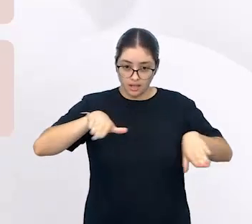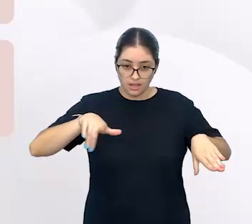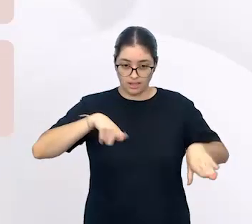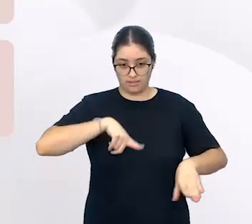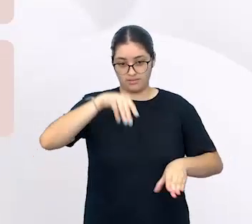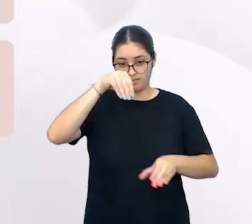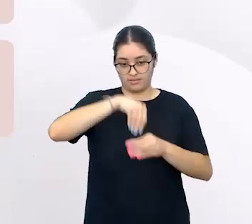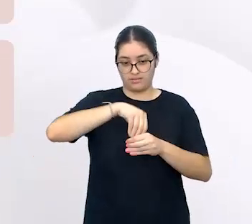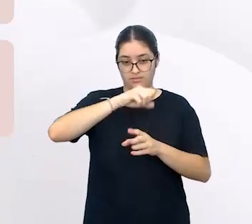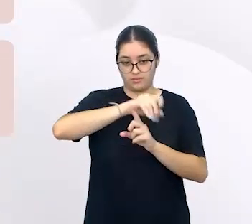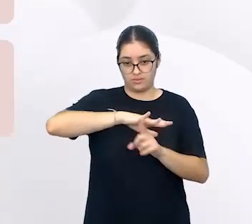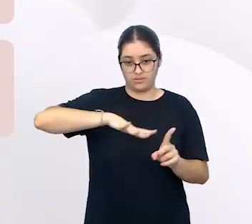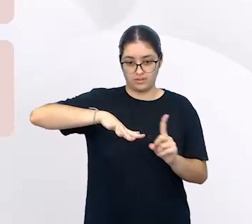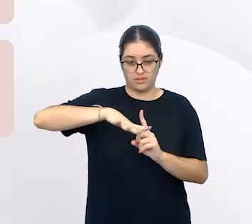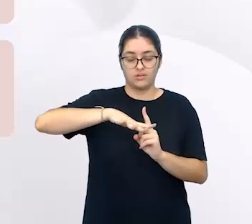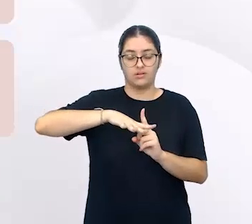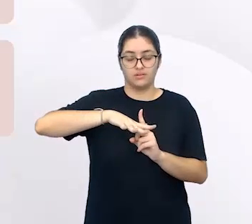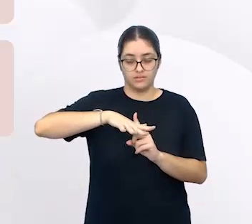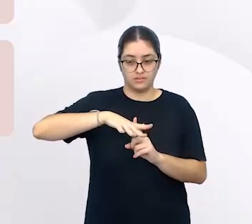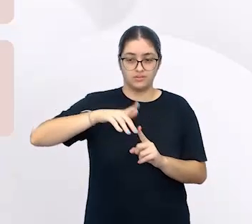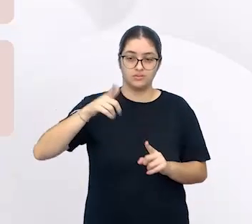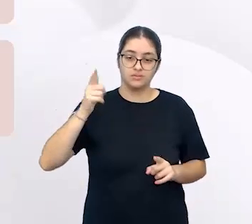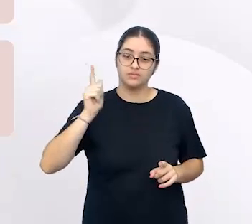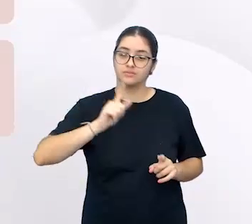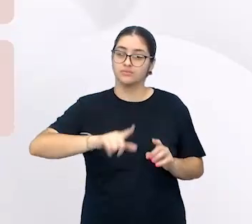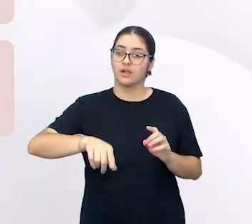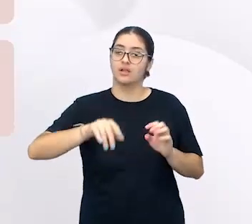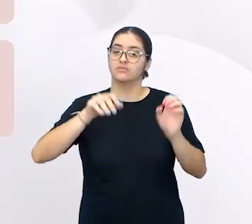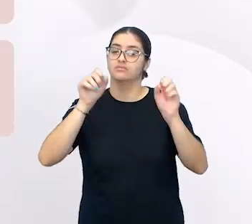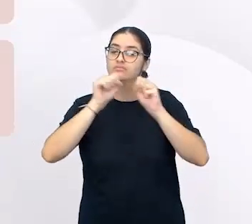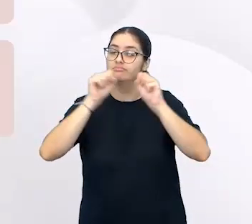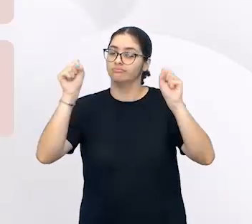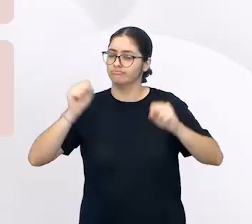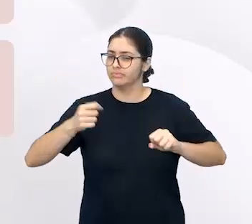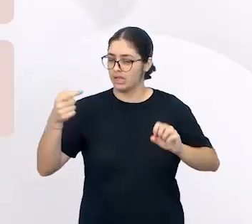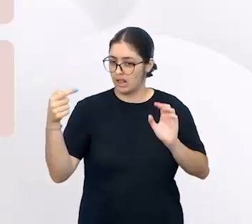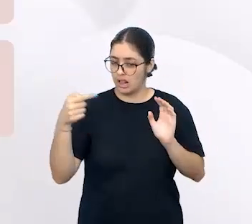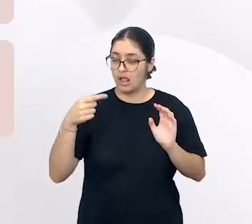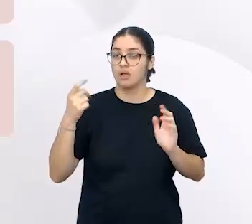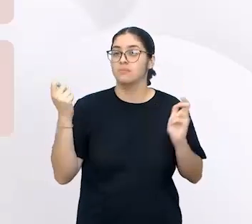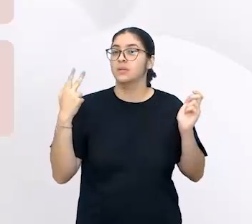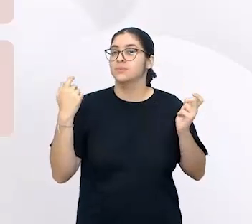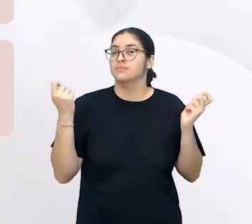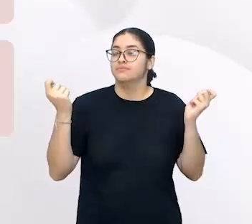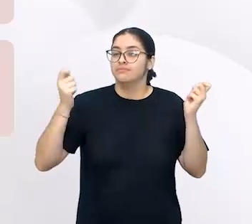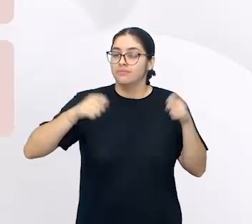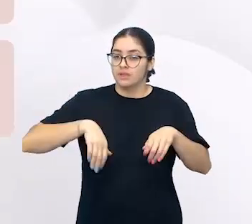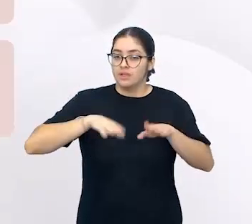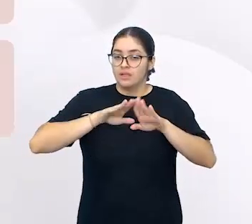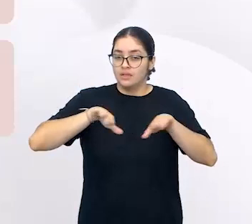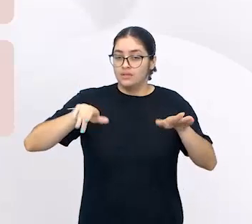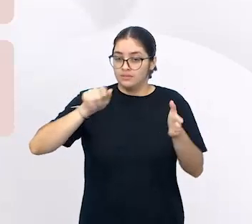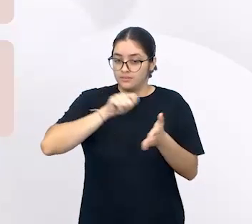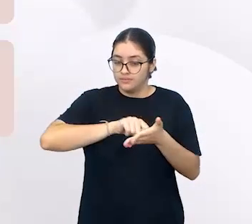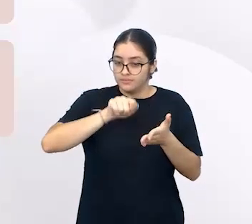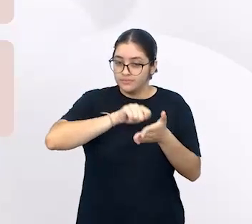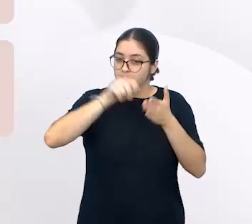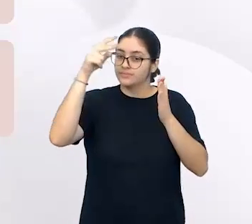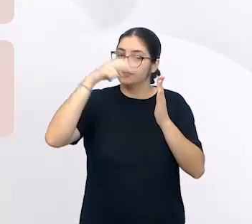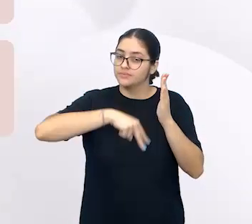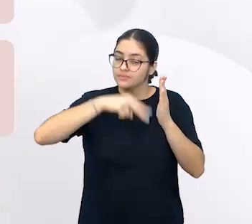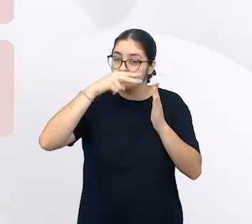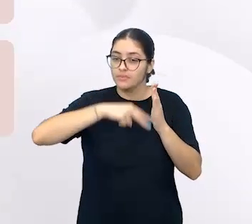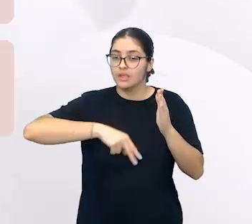inseridas dentro da sociedade. Domínio gradativo do sistema vai permitir que as crianças escrevam, leiam,